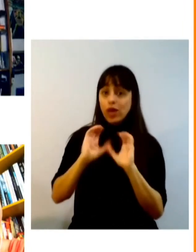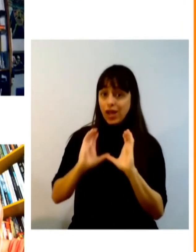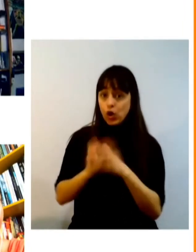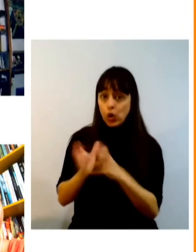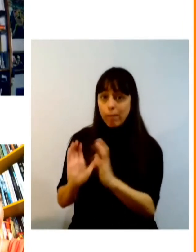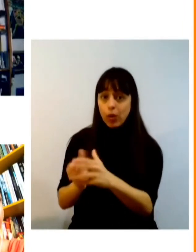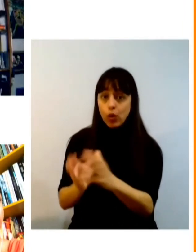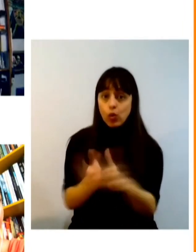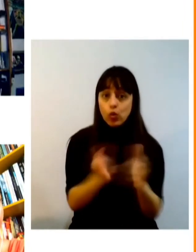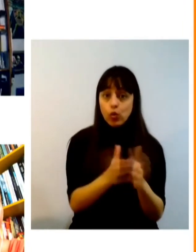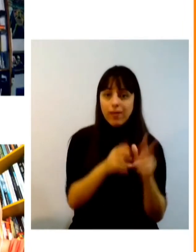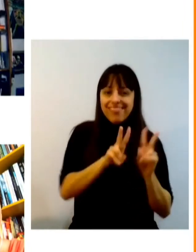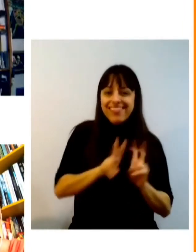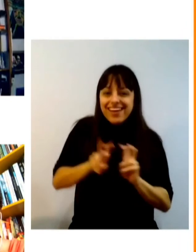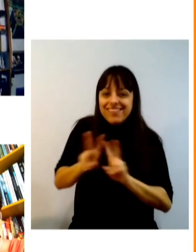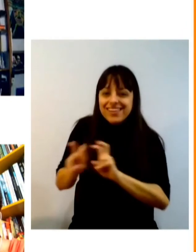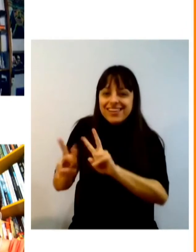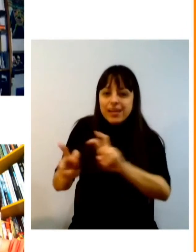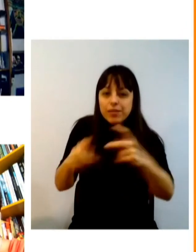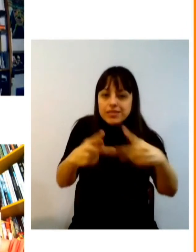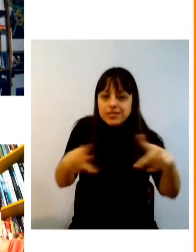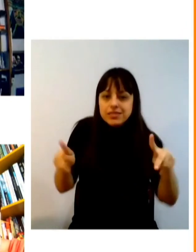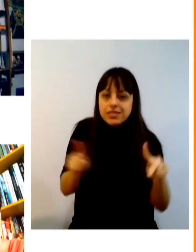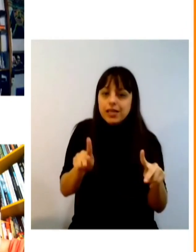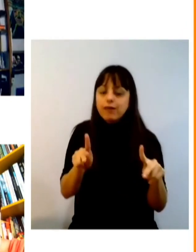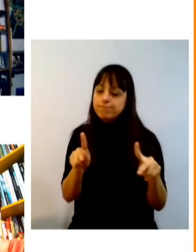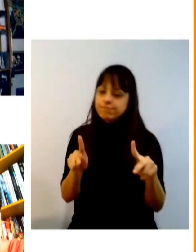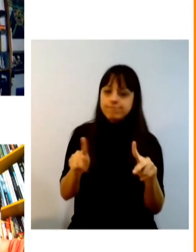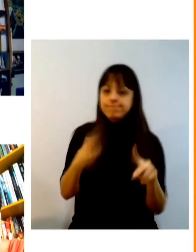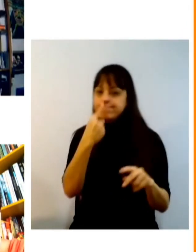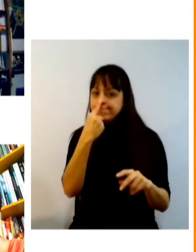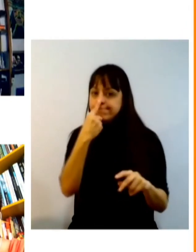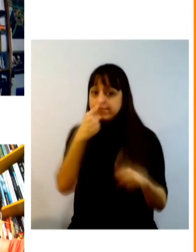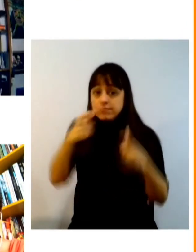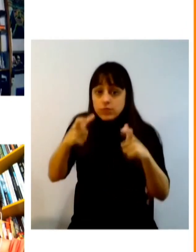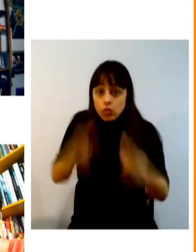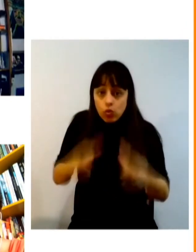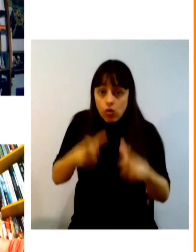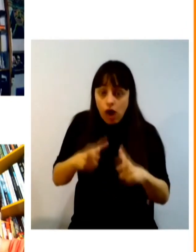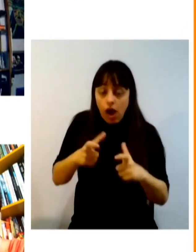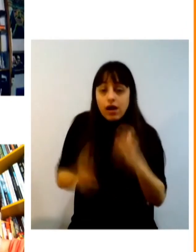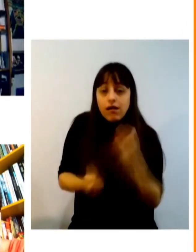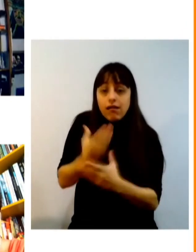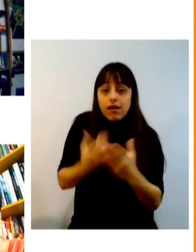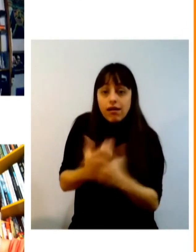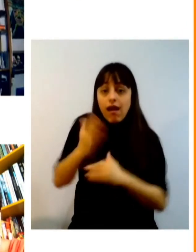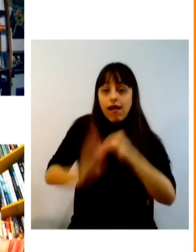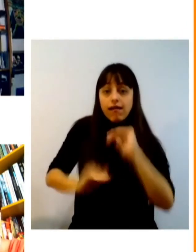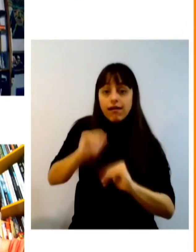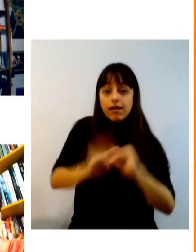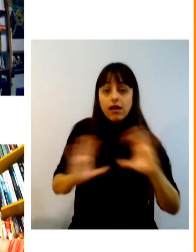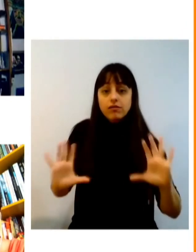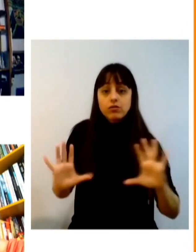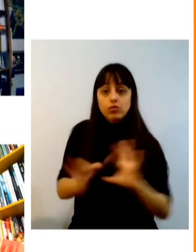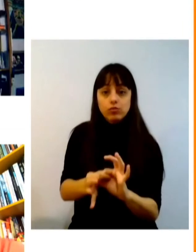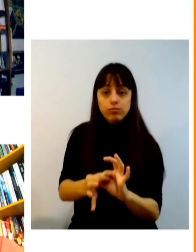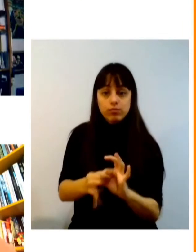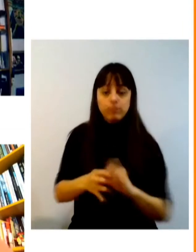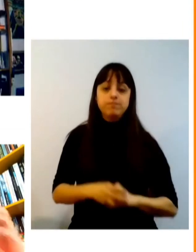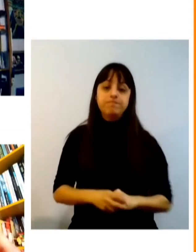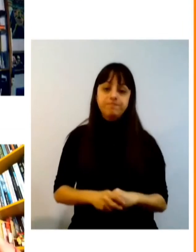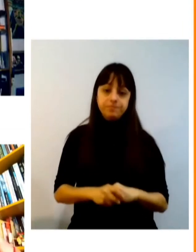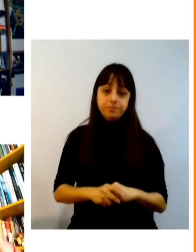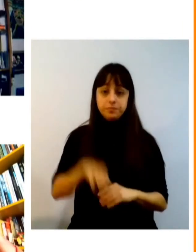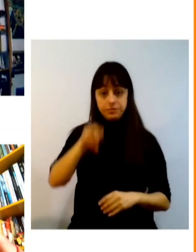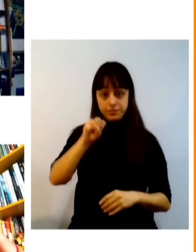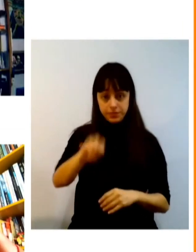especificamente daquele tema e a partir daí e criando e desenvolvendo ações quando você consegue